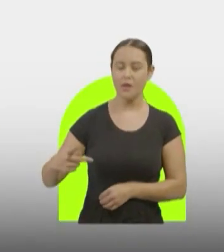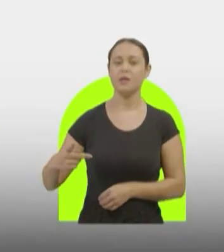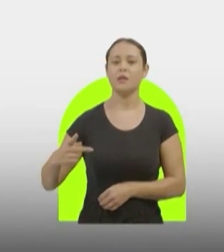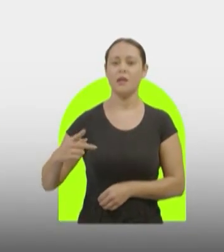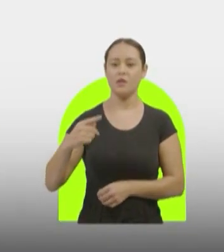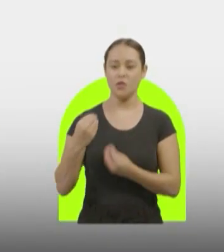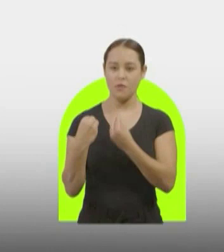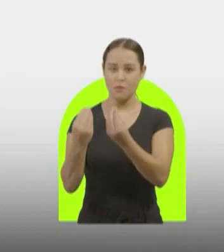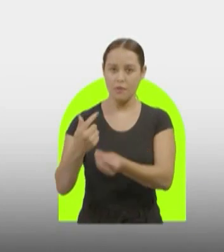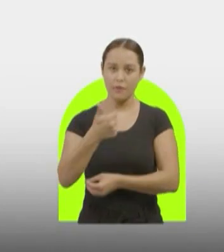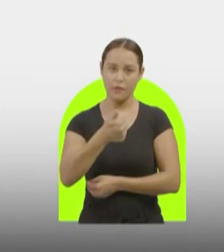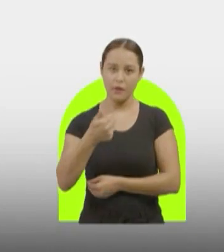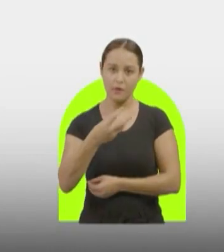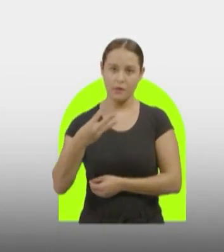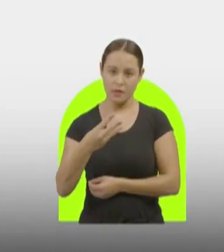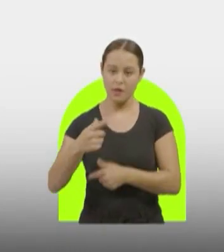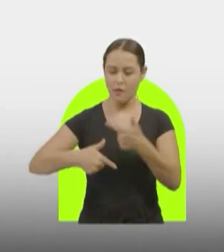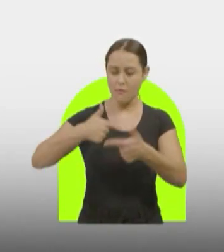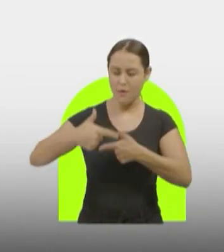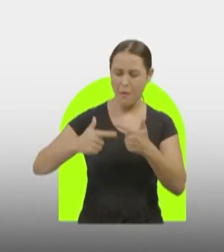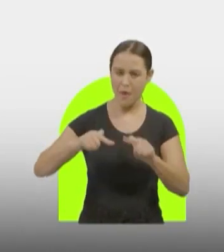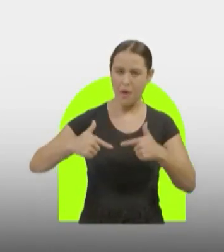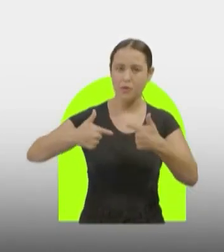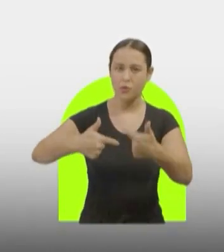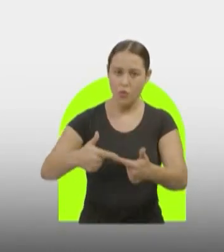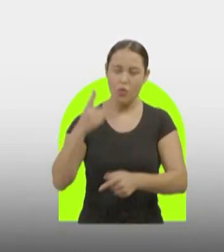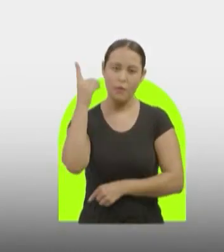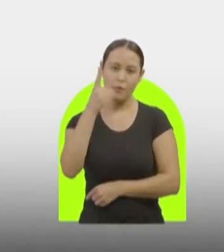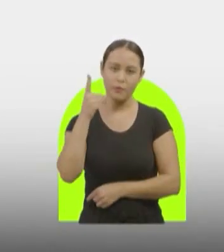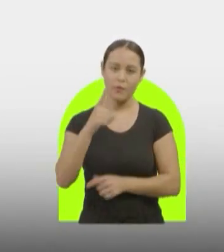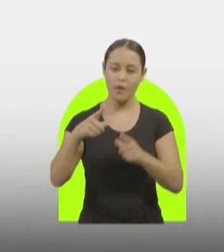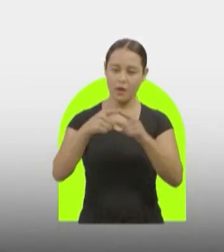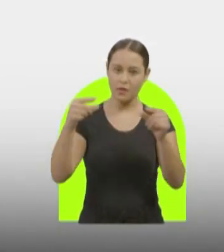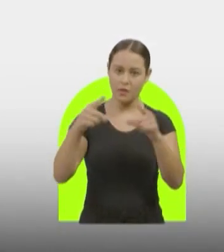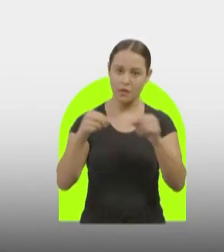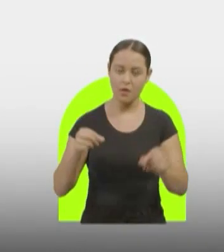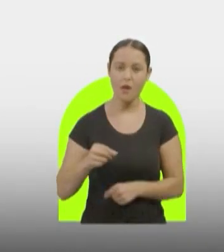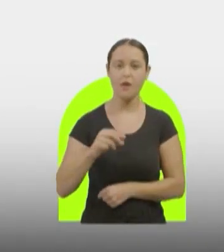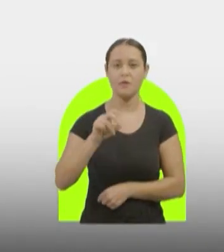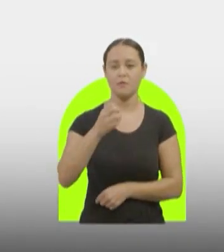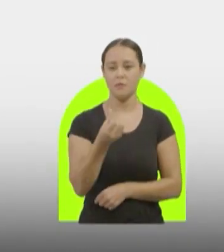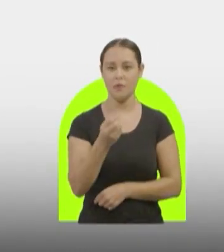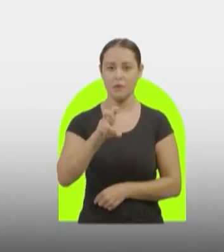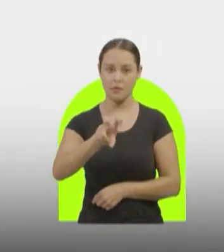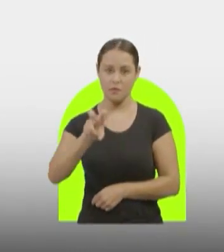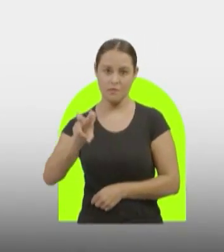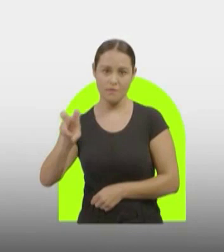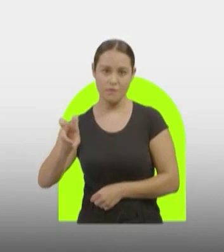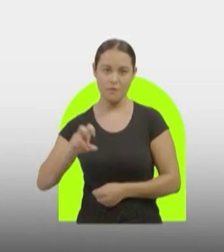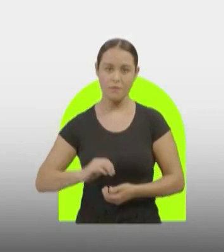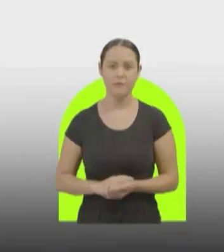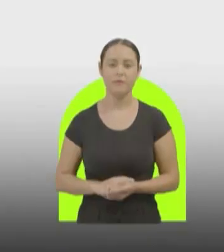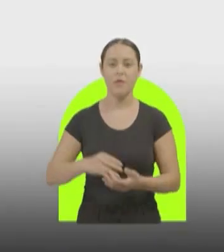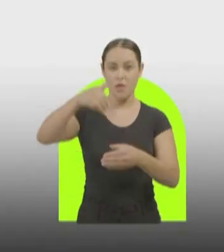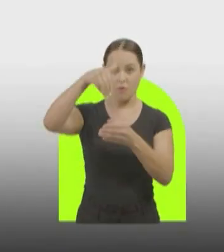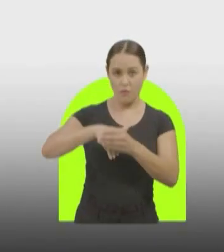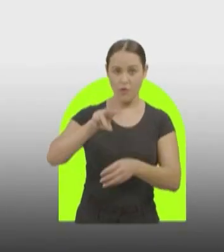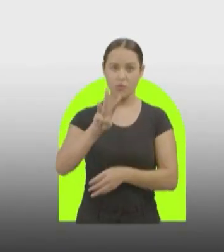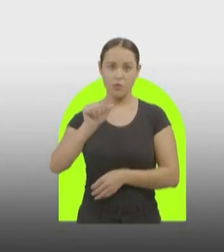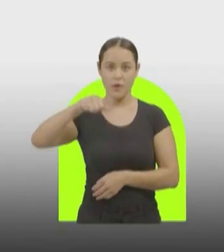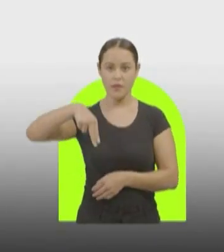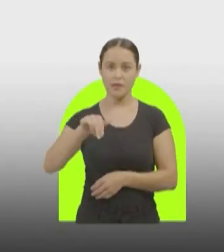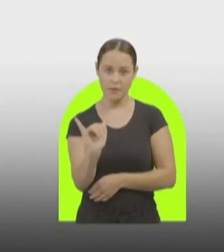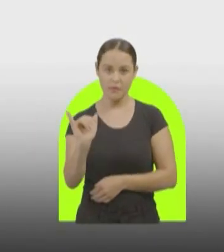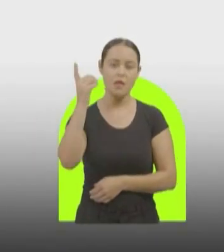concedeu o 13º, pelas causas trabalhistas, para distrital. Verônica Goulart, coletivo 65-555. 4